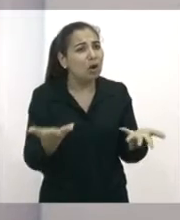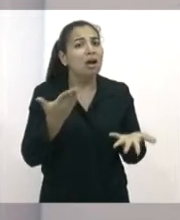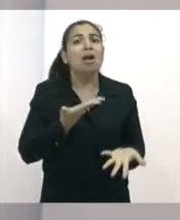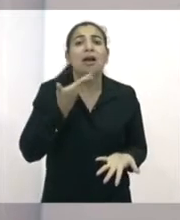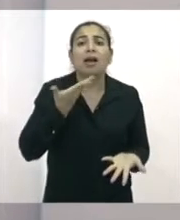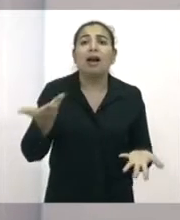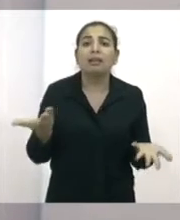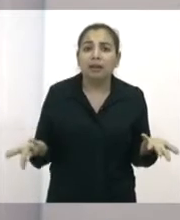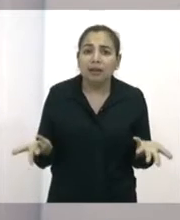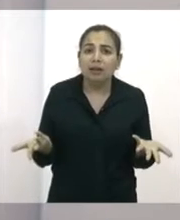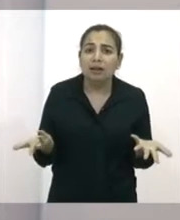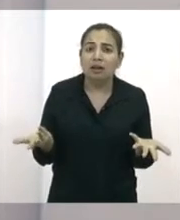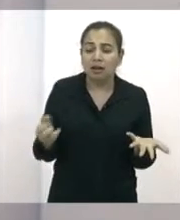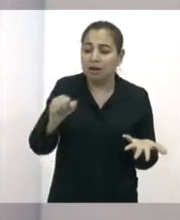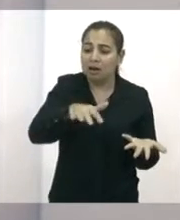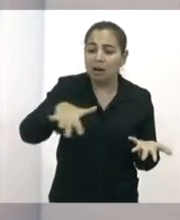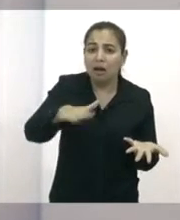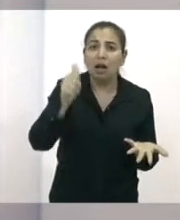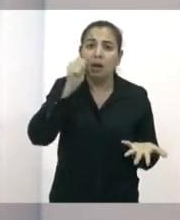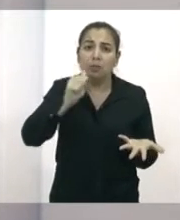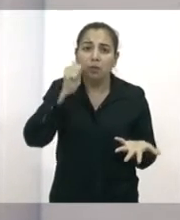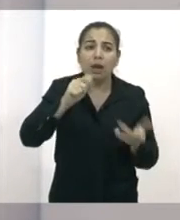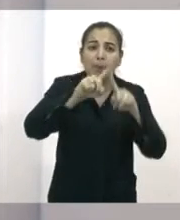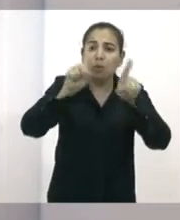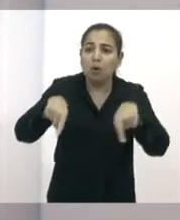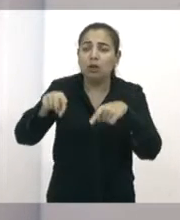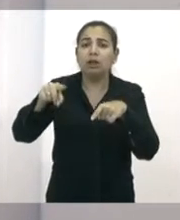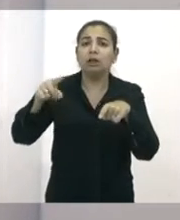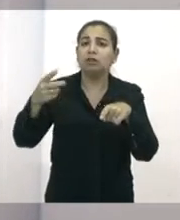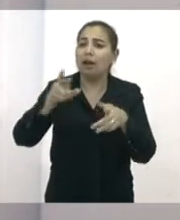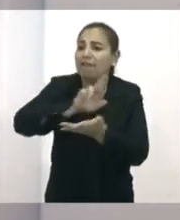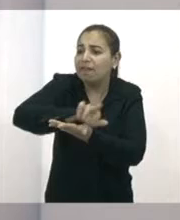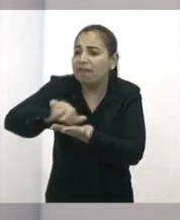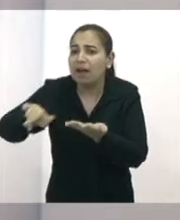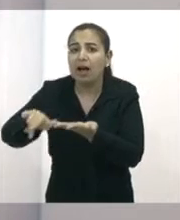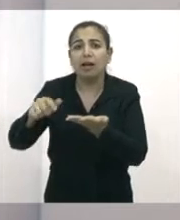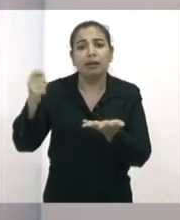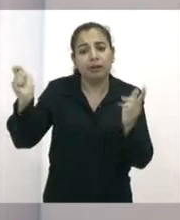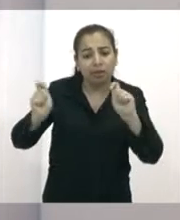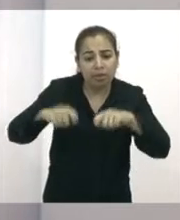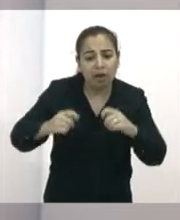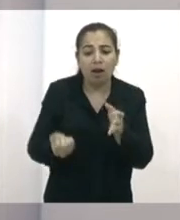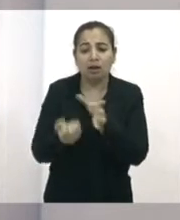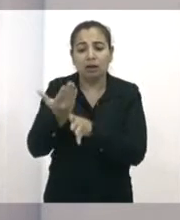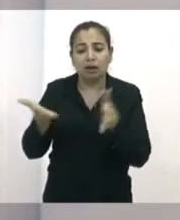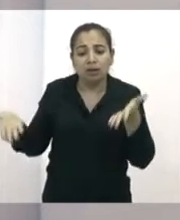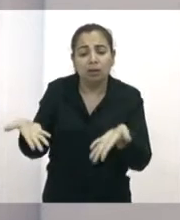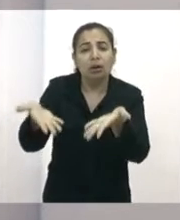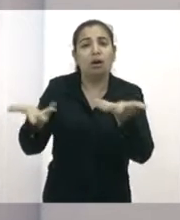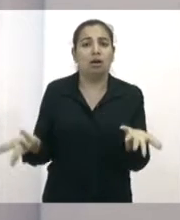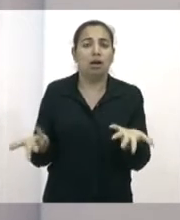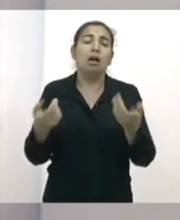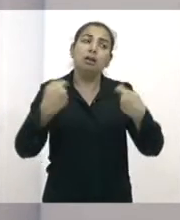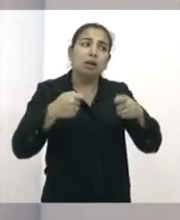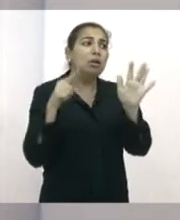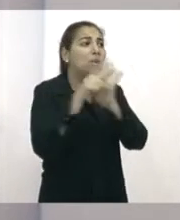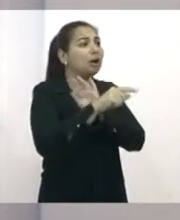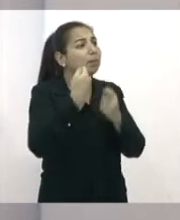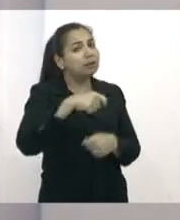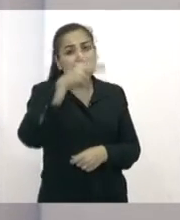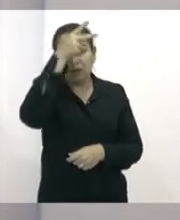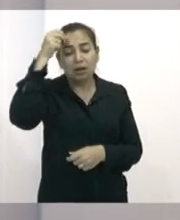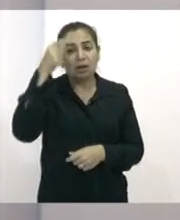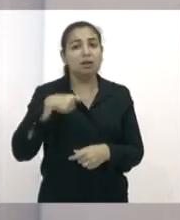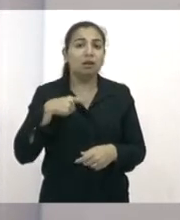absurdos que não se justificam e que a gente tem feito essa denúncia para cobrar do poder público mais responsabilidade, compromisso com a vida